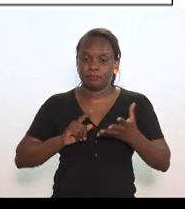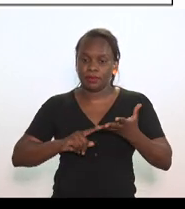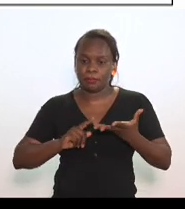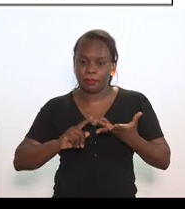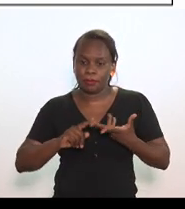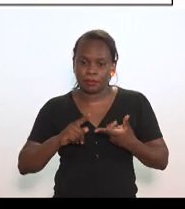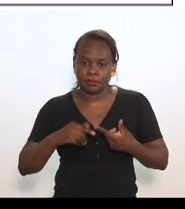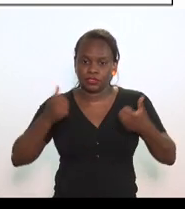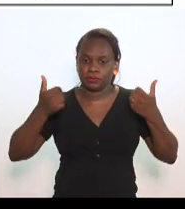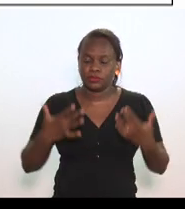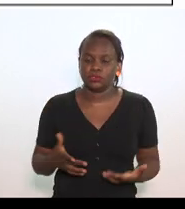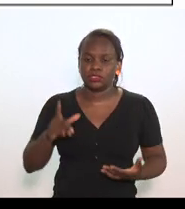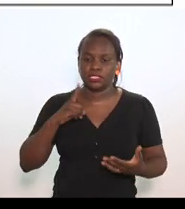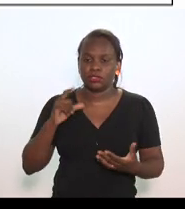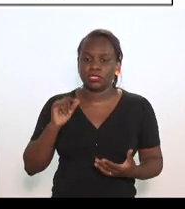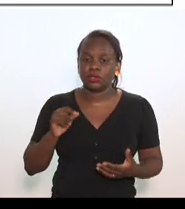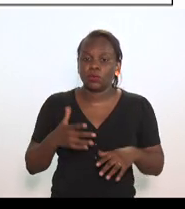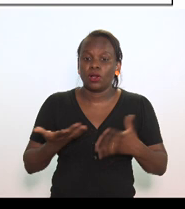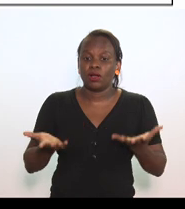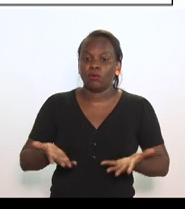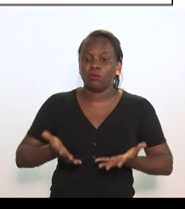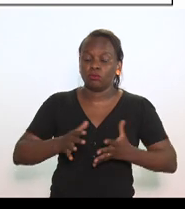qual o tamanho